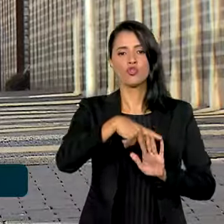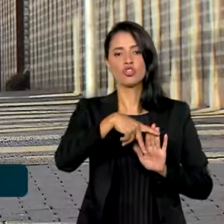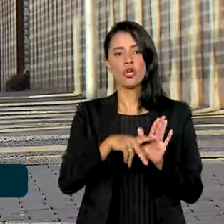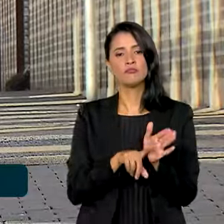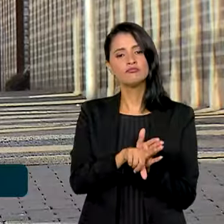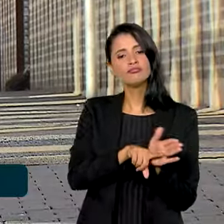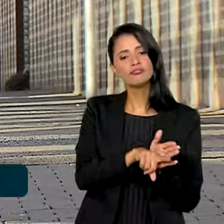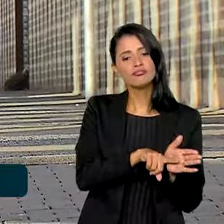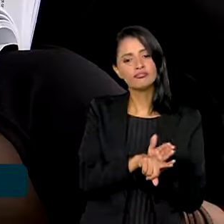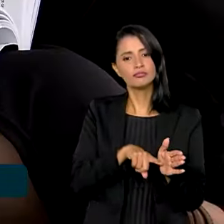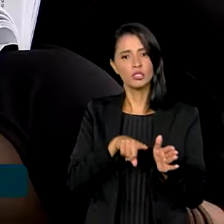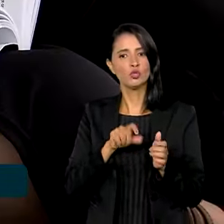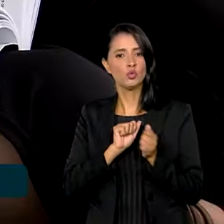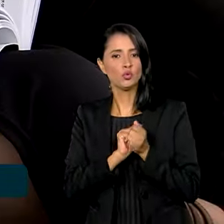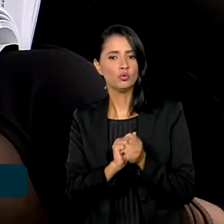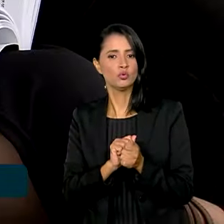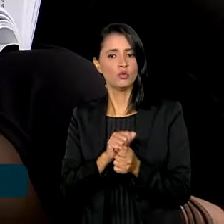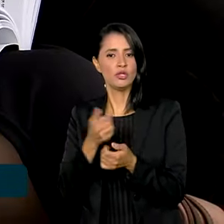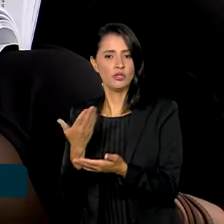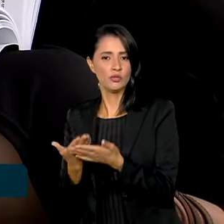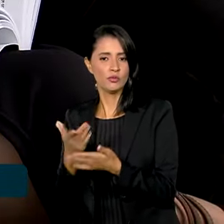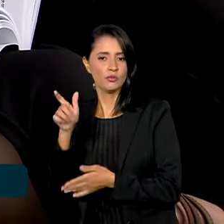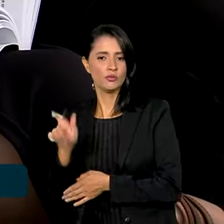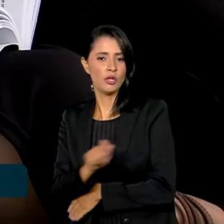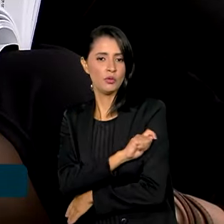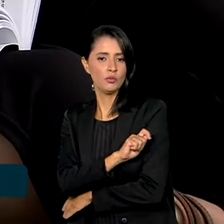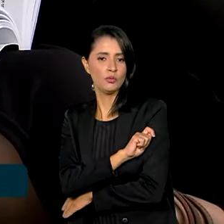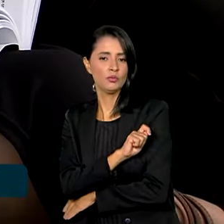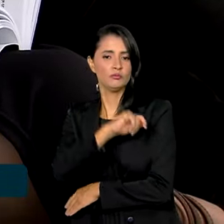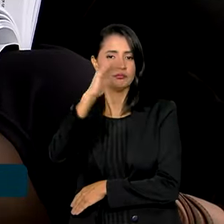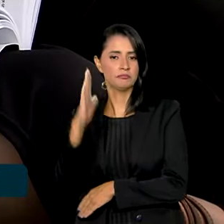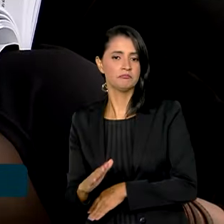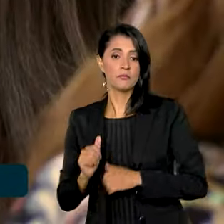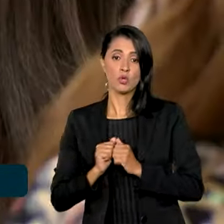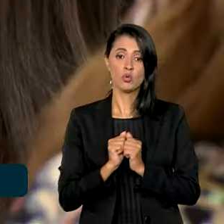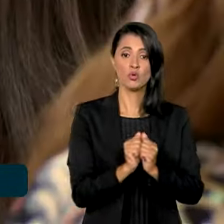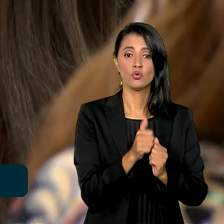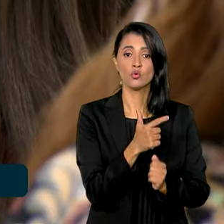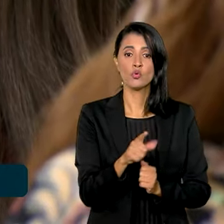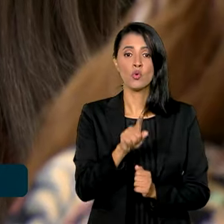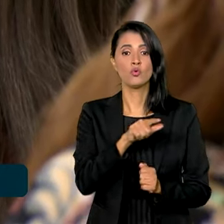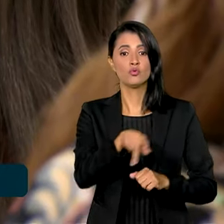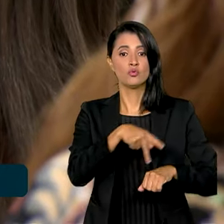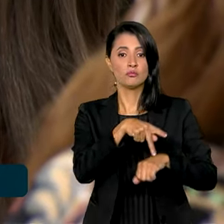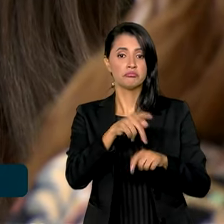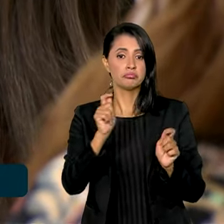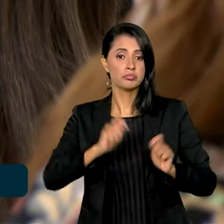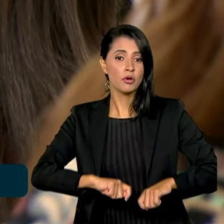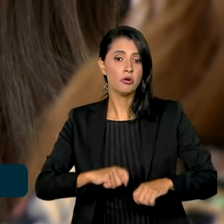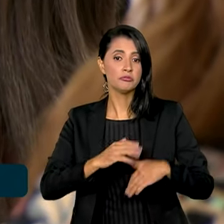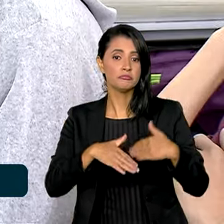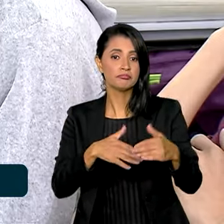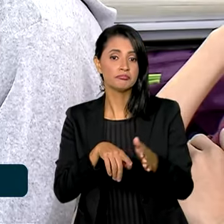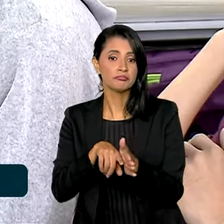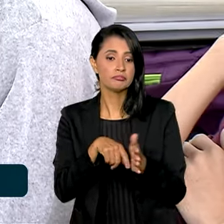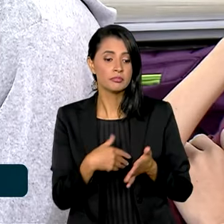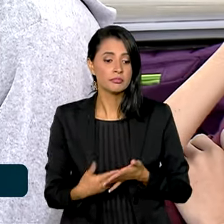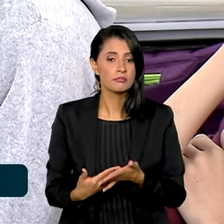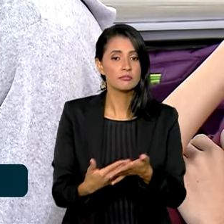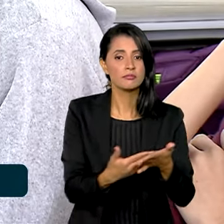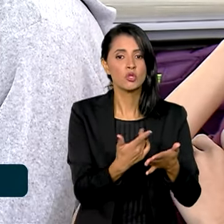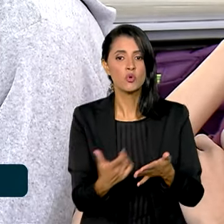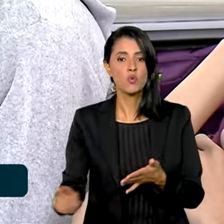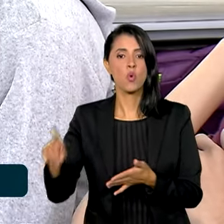em que estudantes brasileiros poderão desenvolver estudos em cooperação com outros países. Um outro programa vai